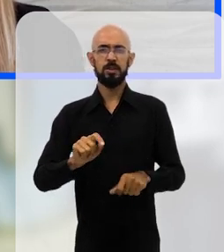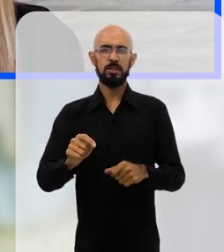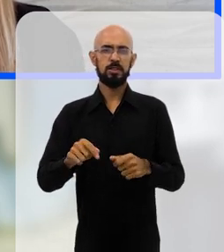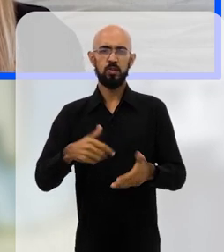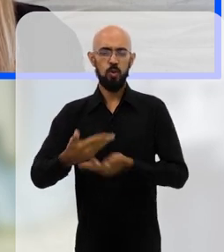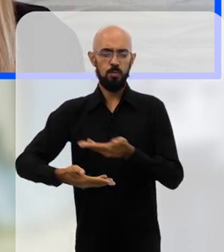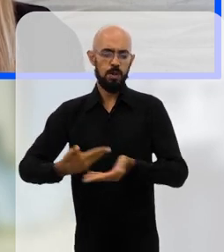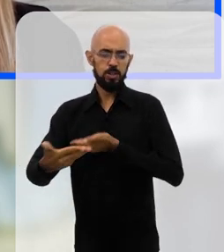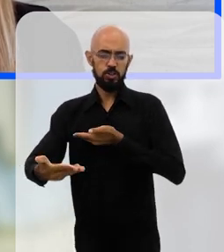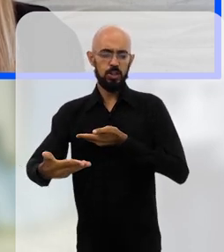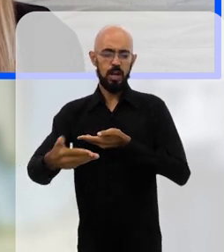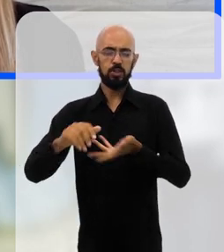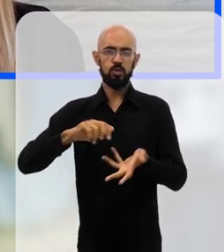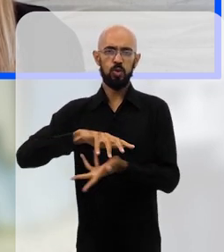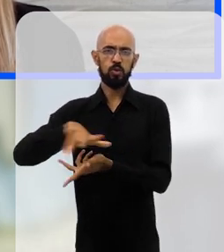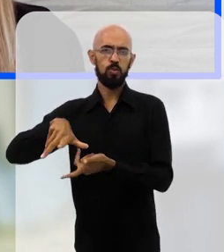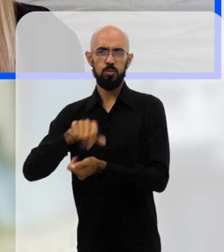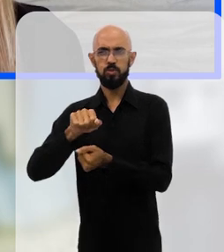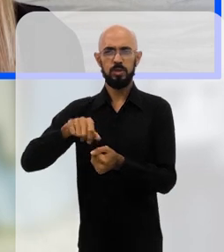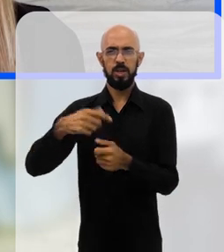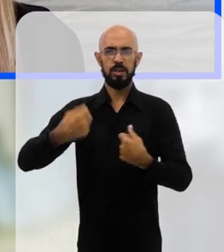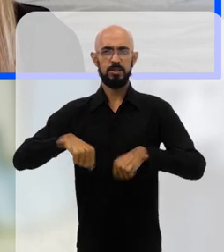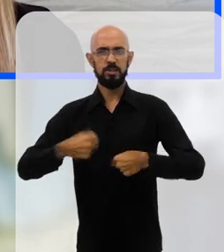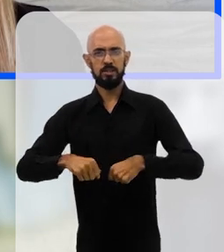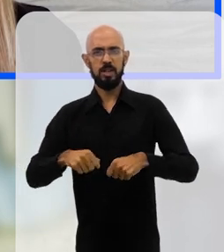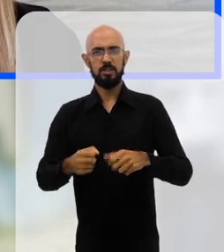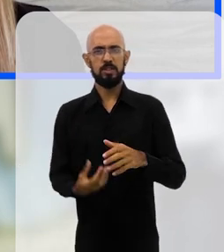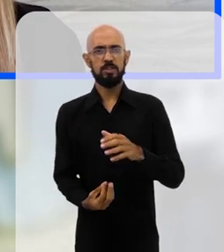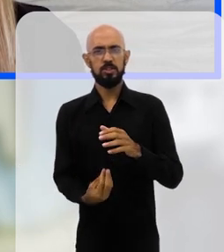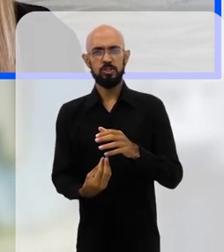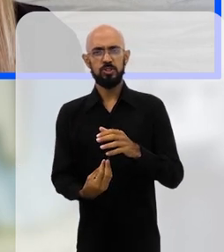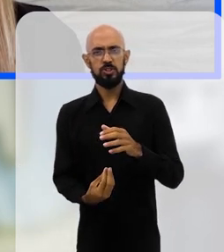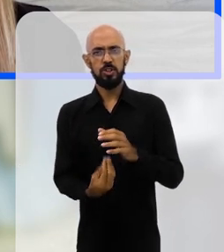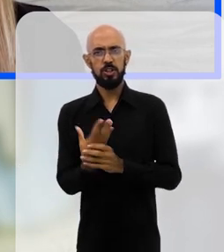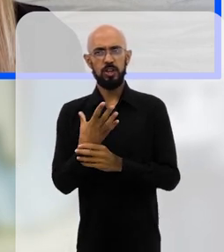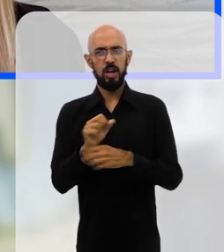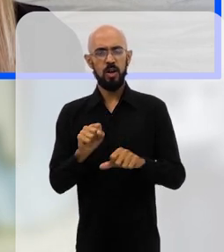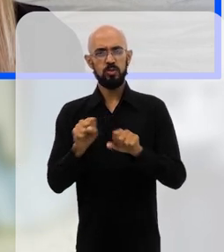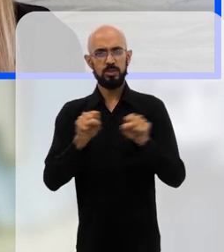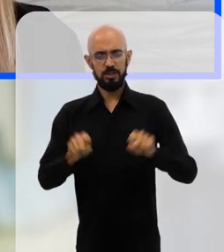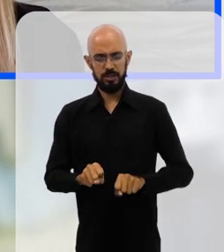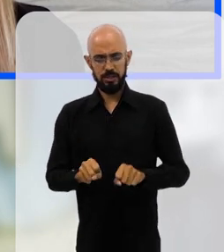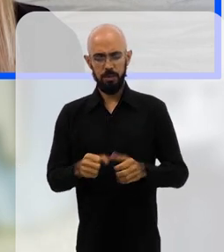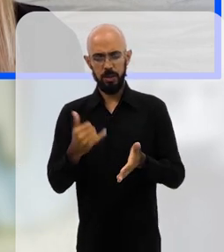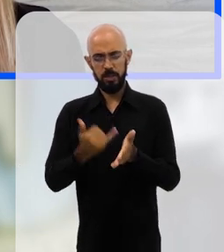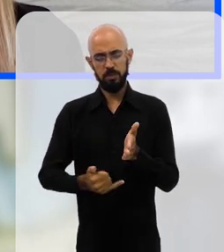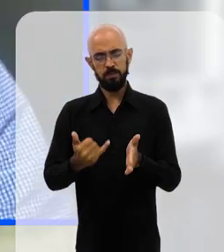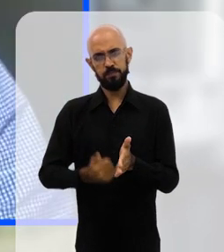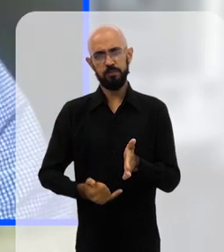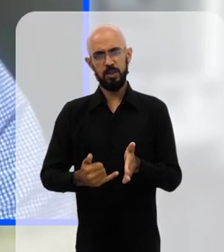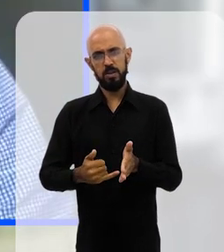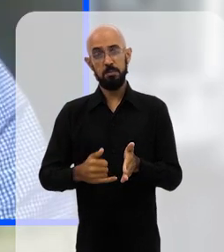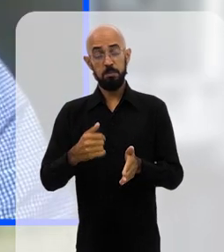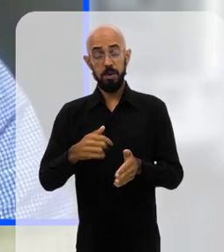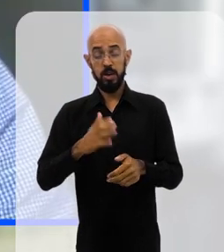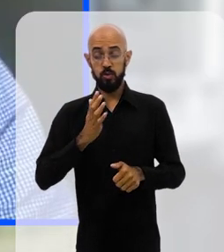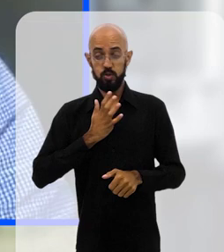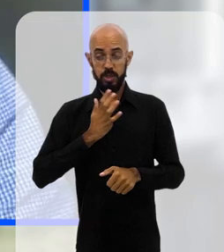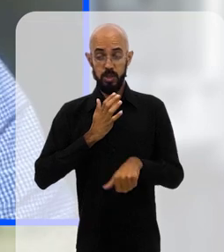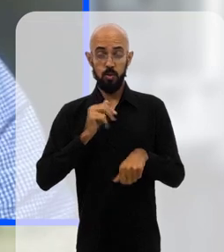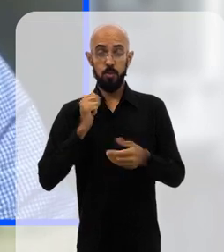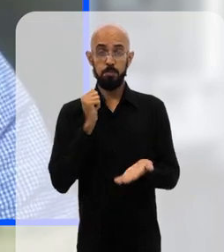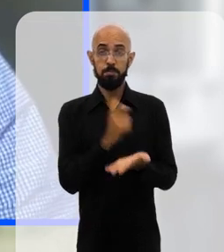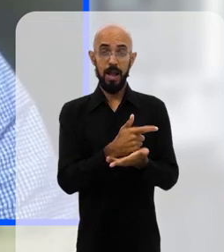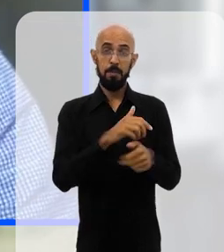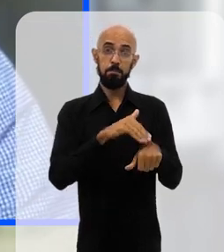também ela tem sido compartilhada no mundo todo, que é essa necessidade de a gente ter um sistema tributário mais progressivo, fazendo com que quem é mais